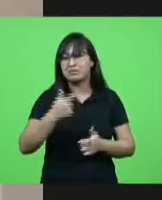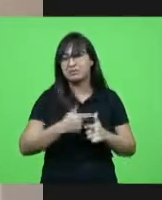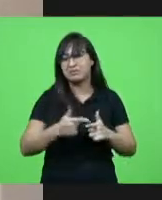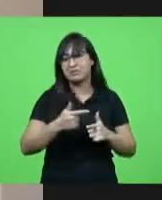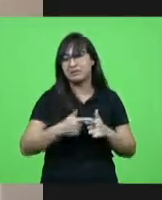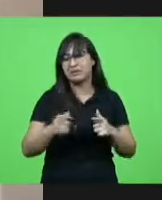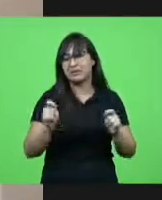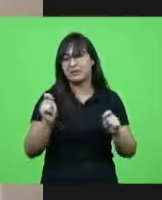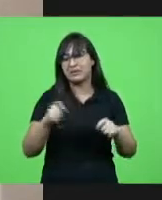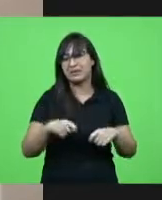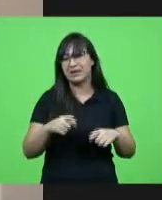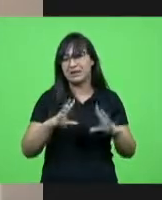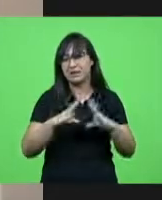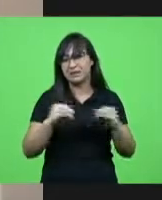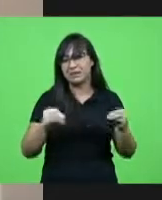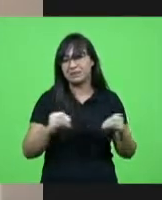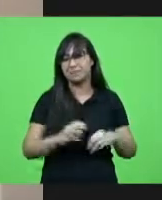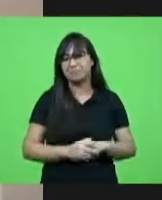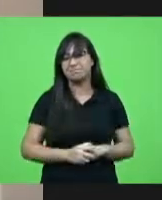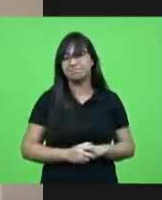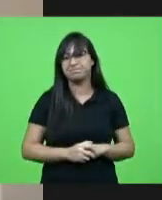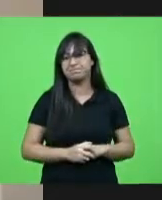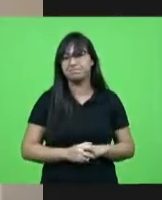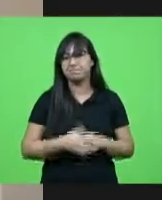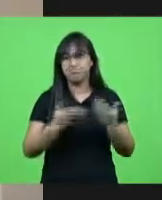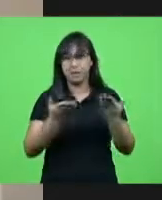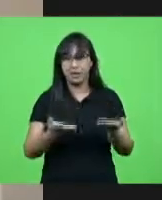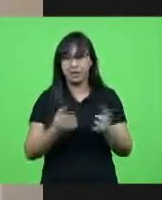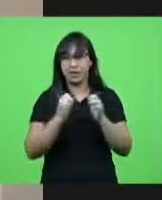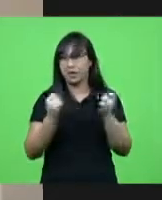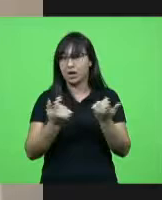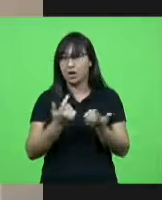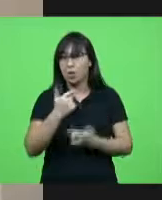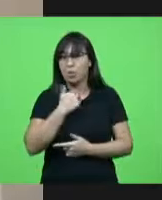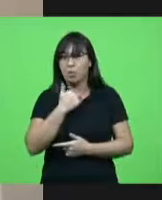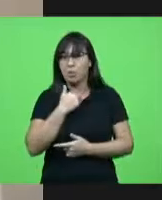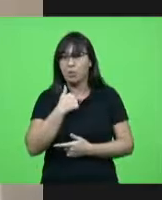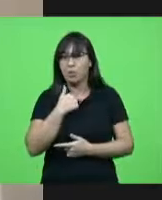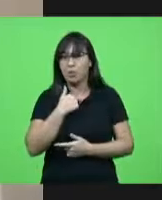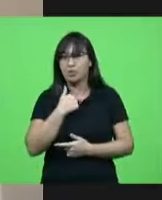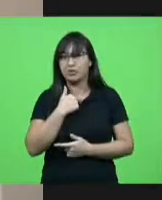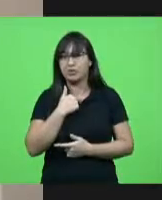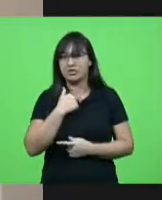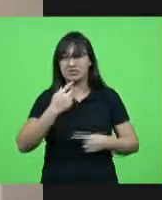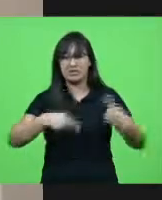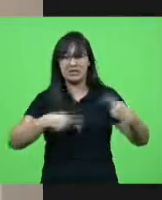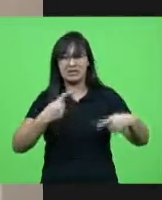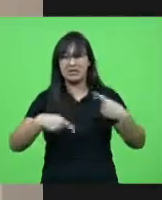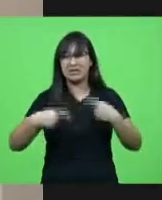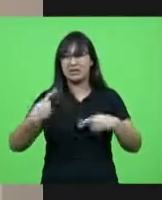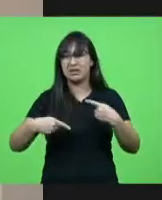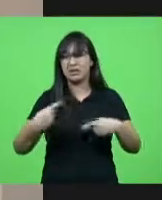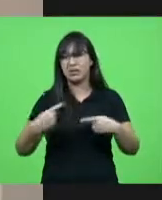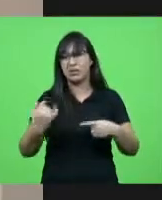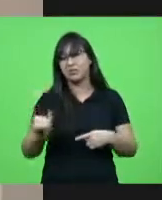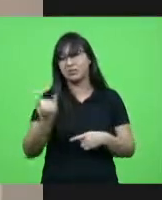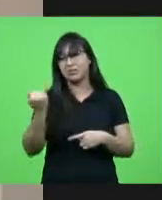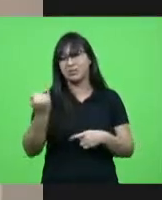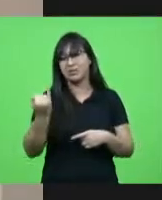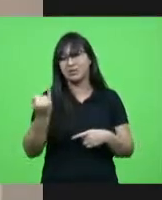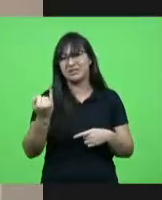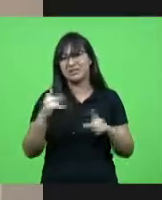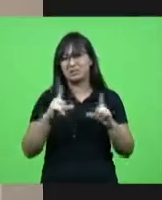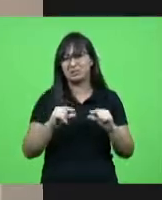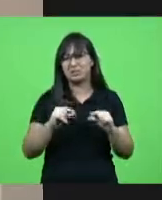postos e esse parlamento ele não pode se perder em debates que não contribuam na busca da solução dos